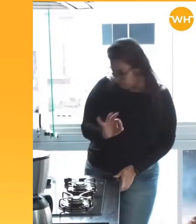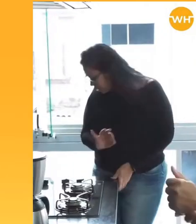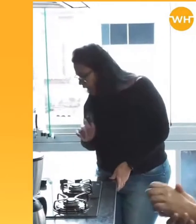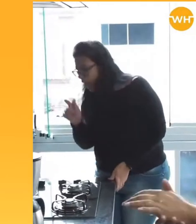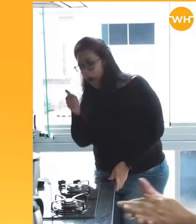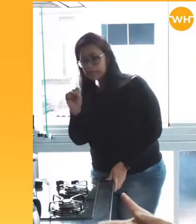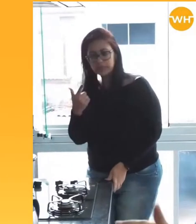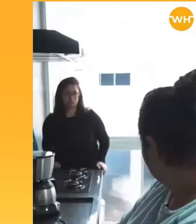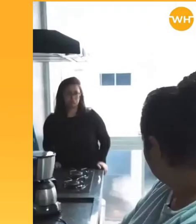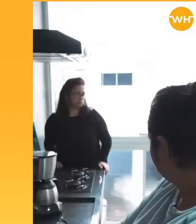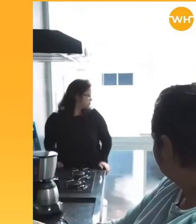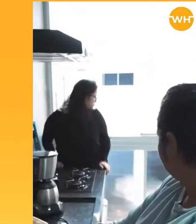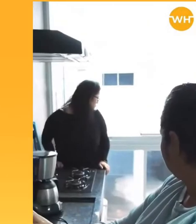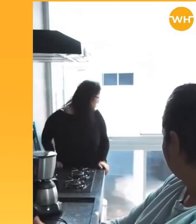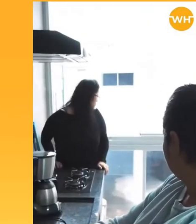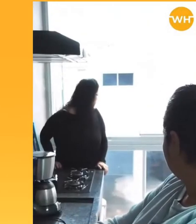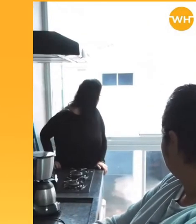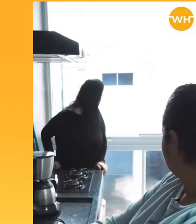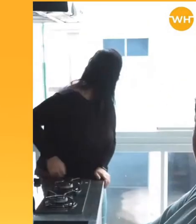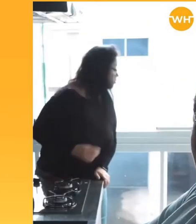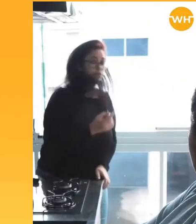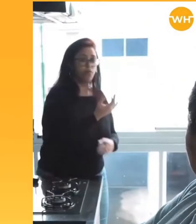É favorito. É o meu